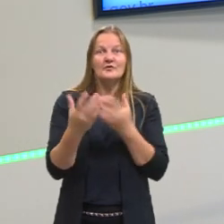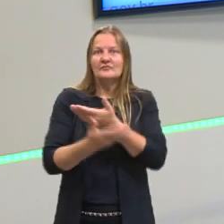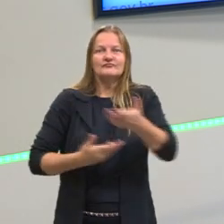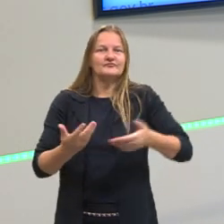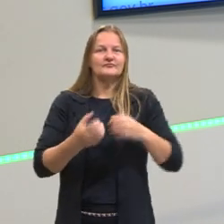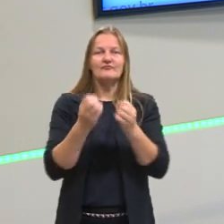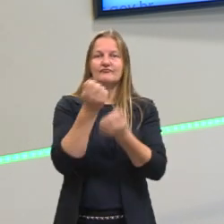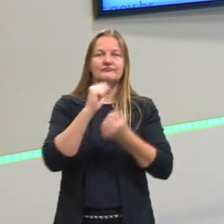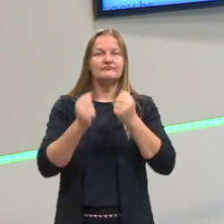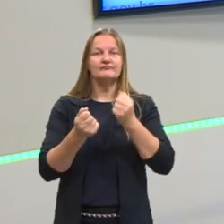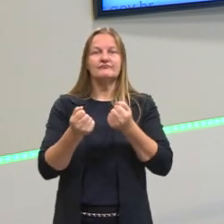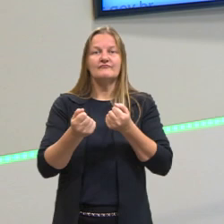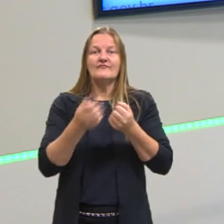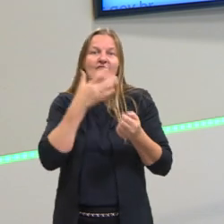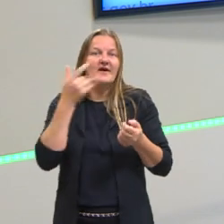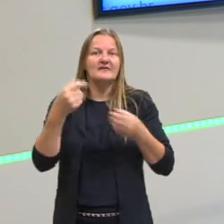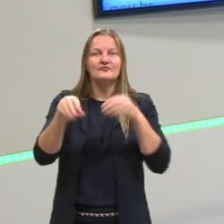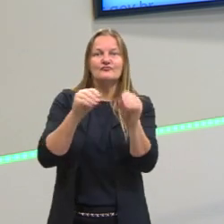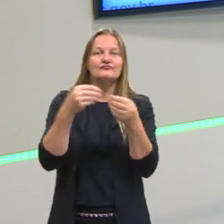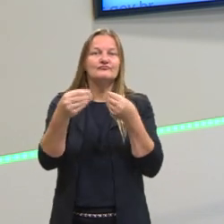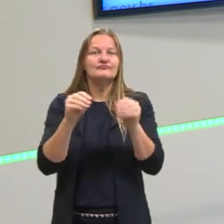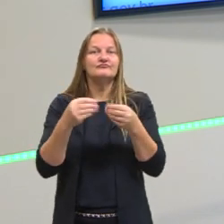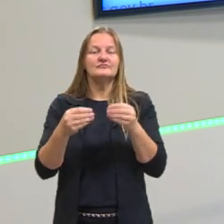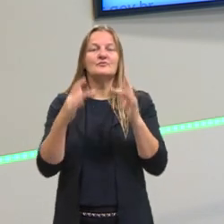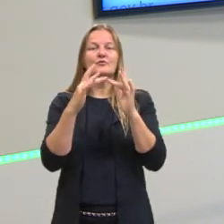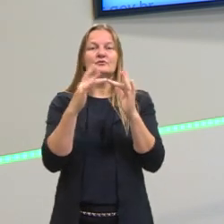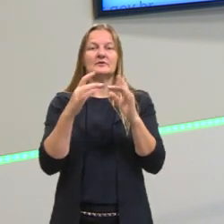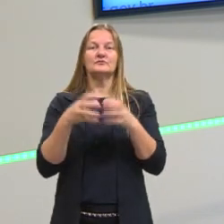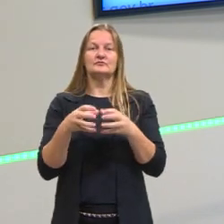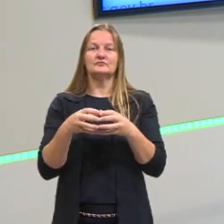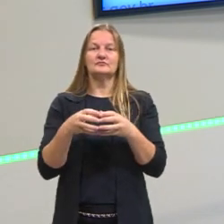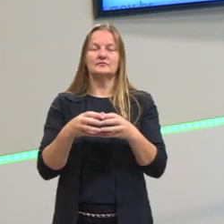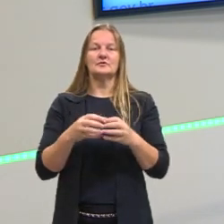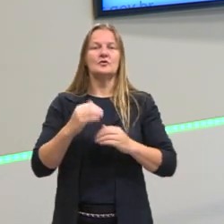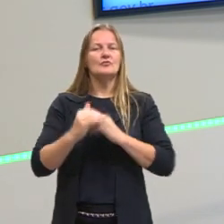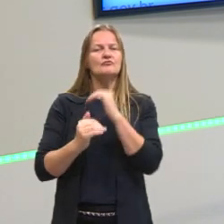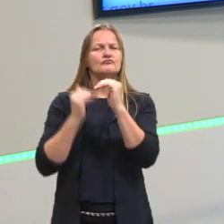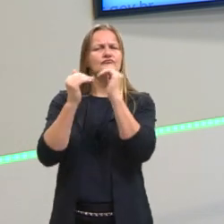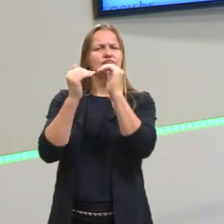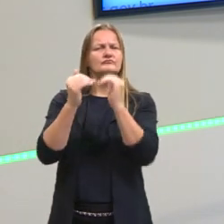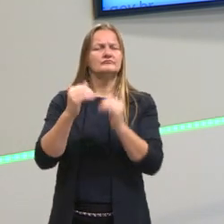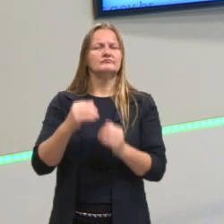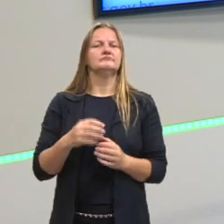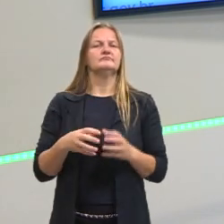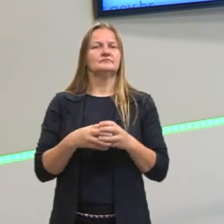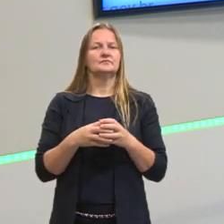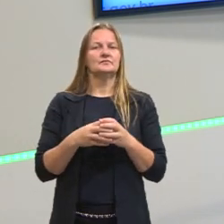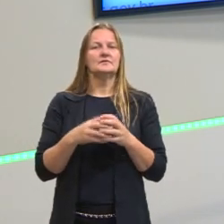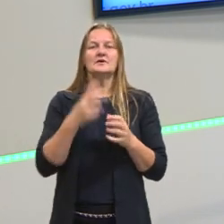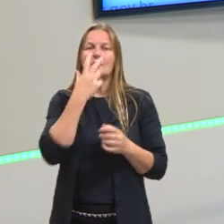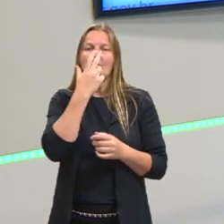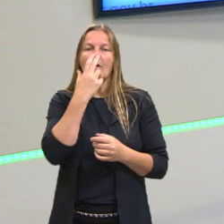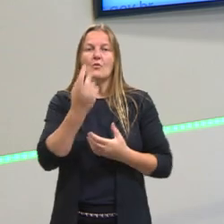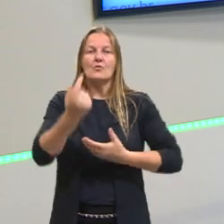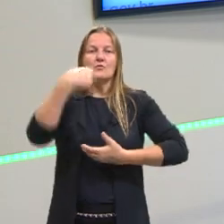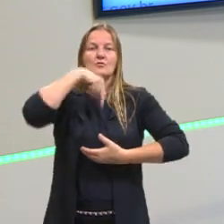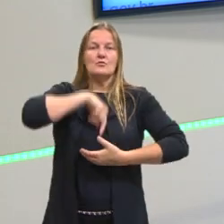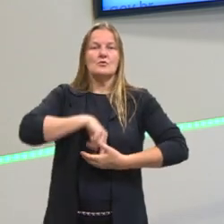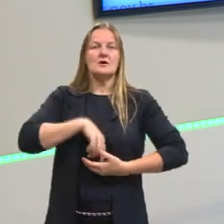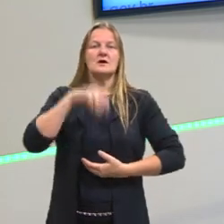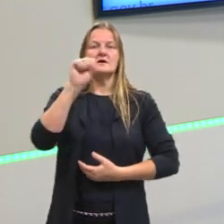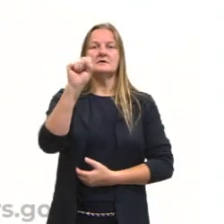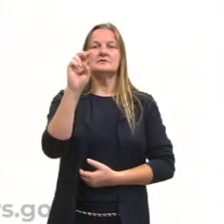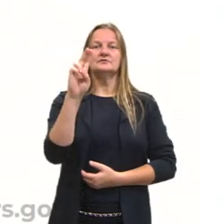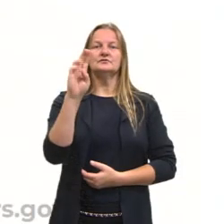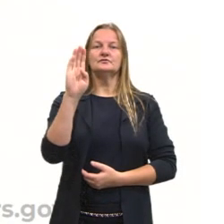essa resistência, porque os contatos que nós temos na nossa formação vão formando a nossa subjetividade e, a